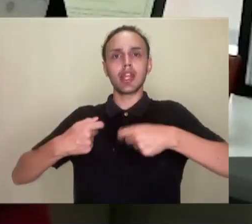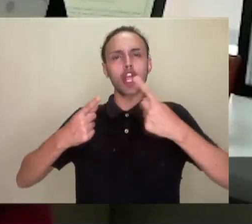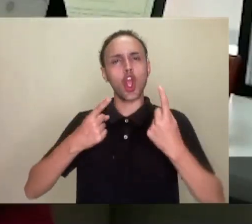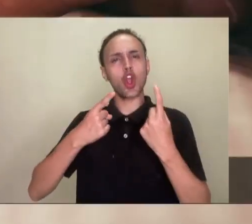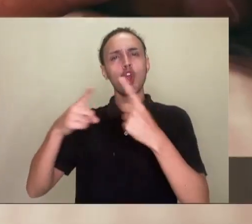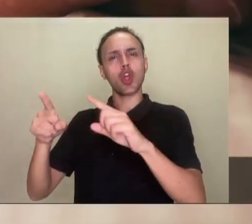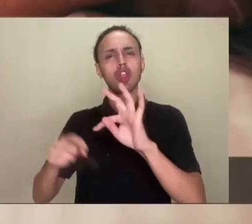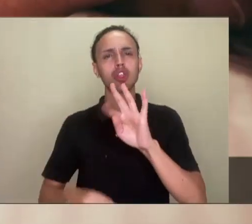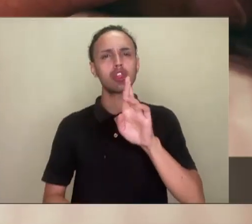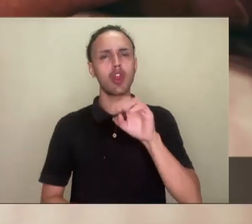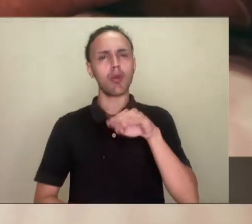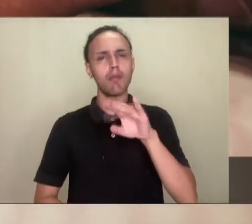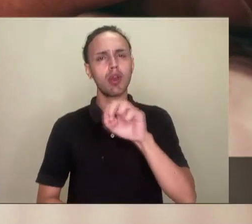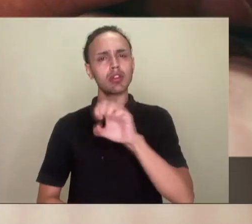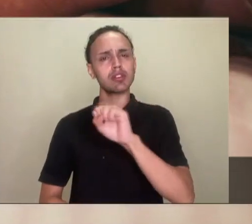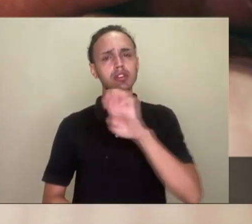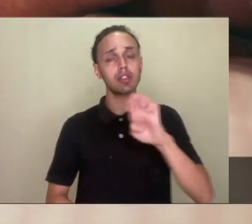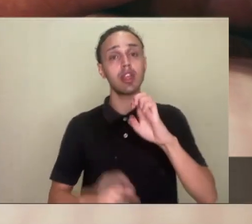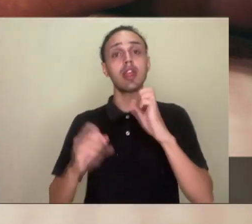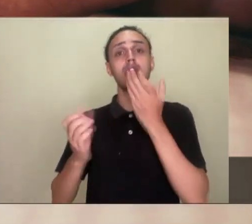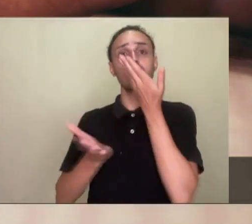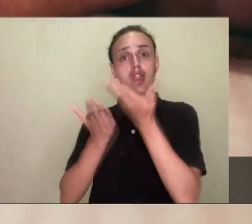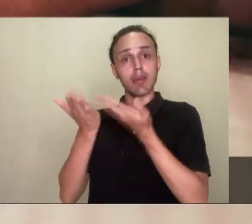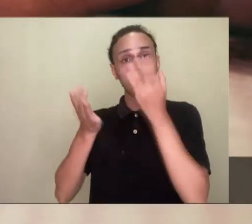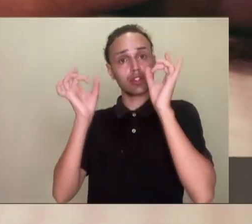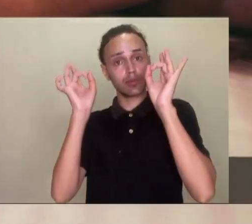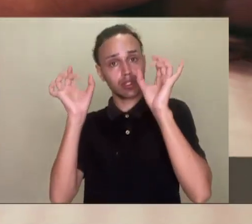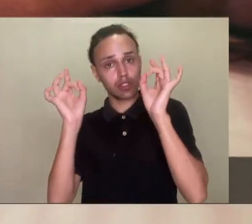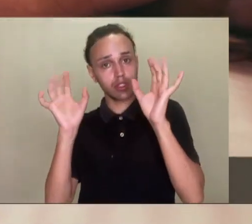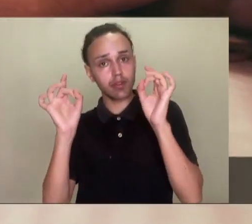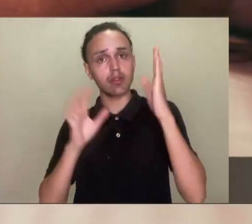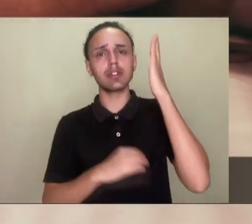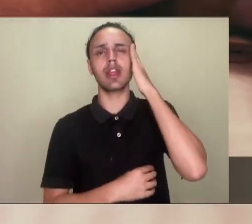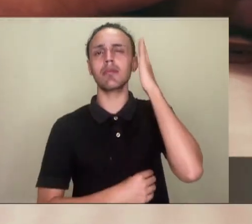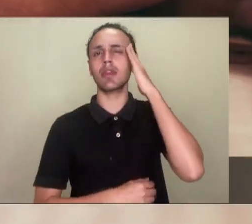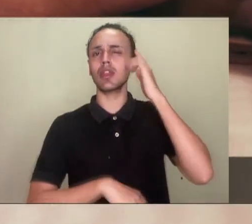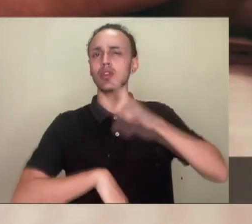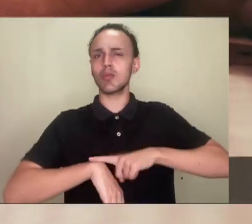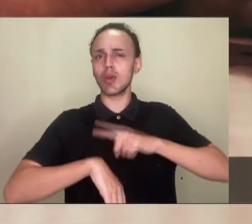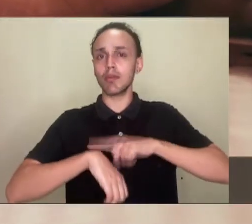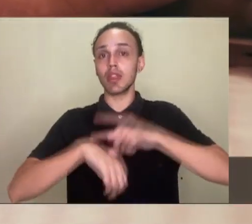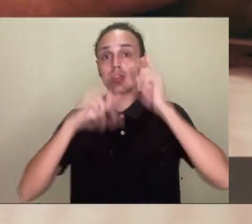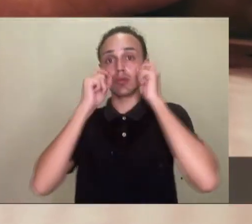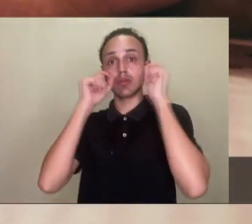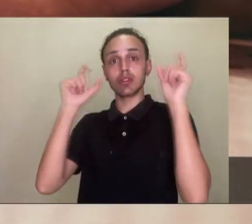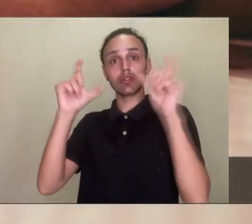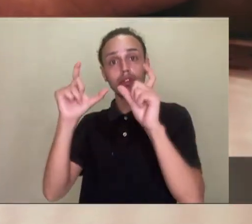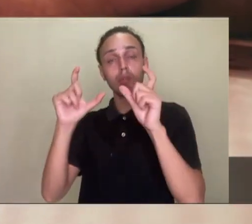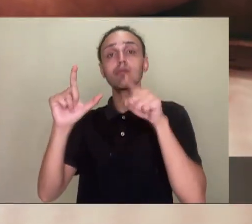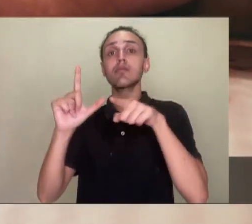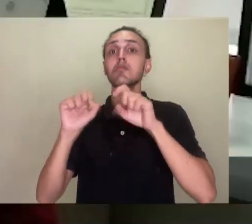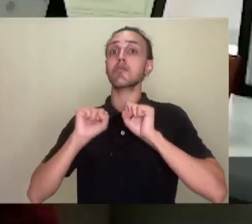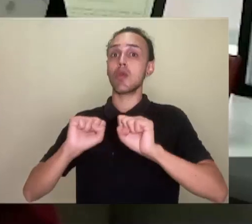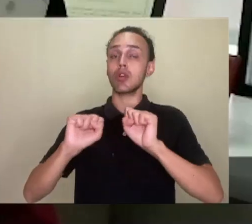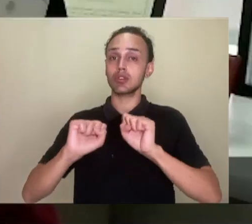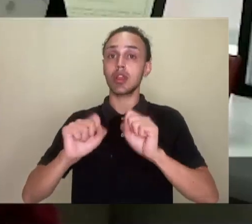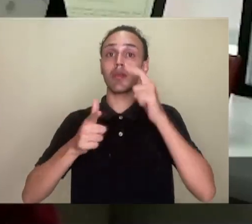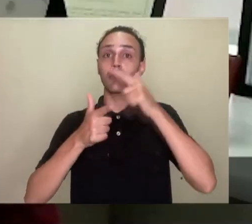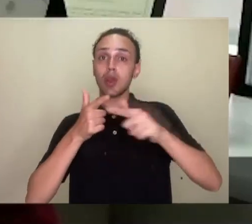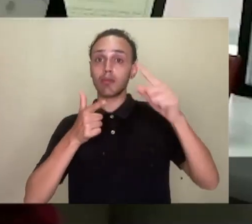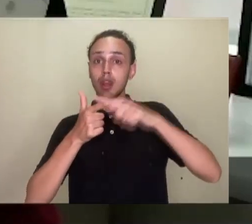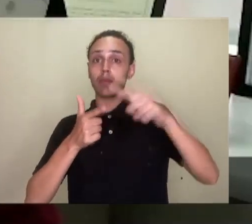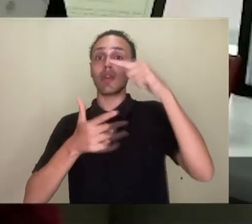tratadas. Então essa informação é bastante importante na abordagem terapêutica mesmo, e na